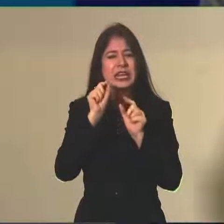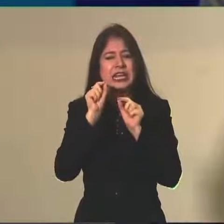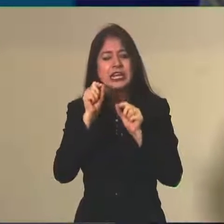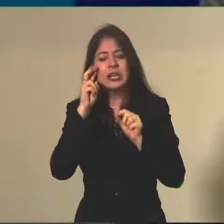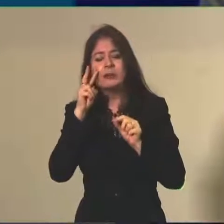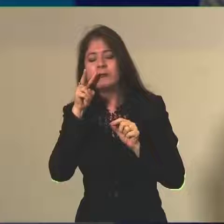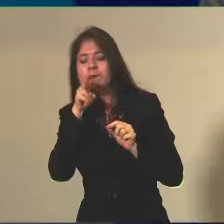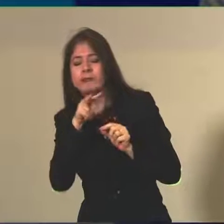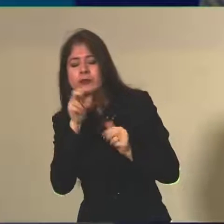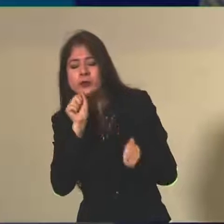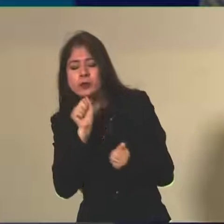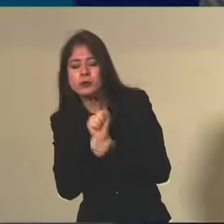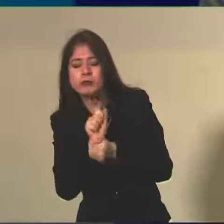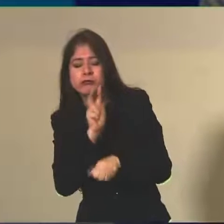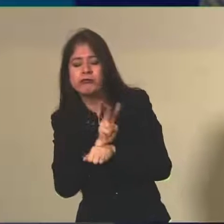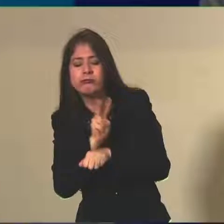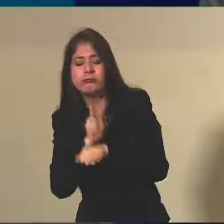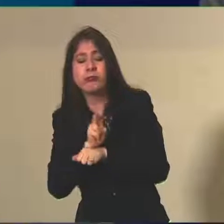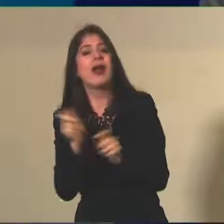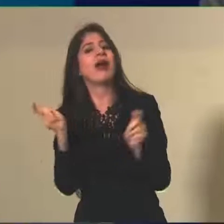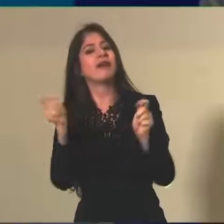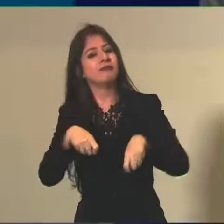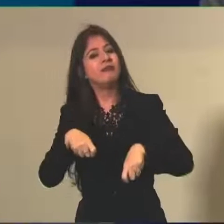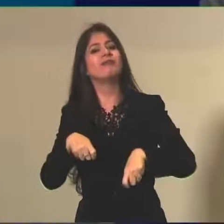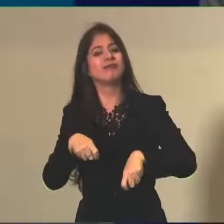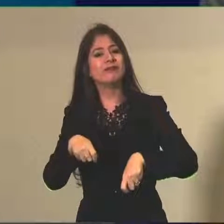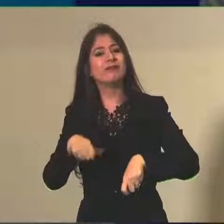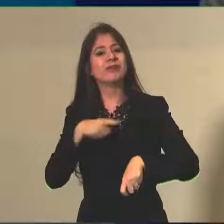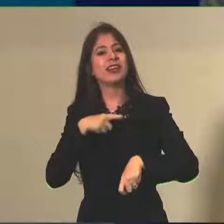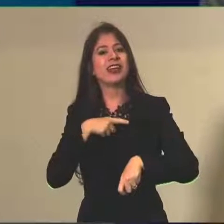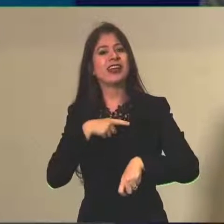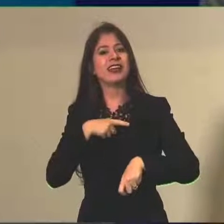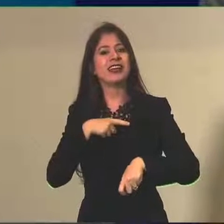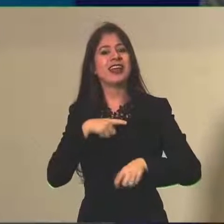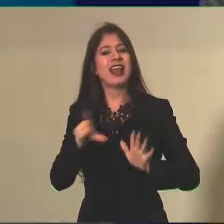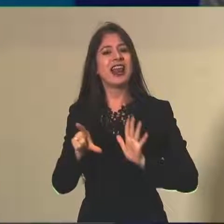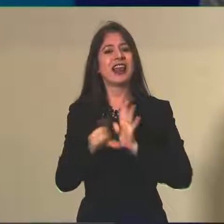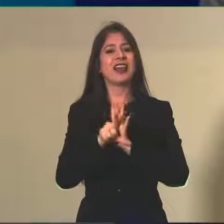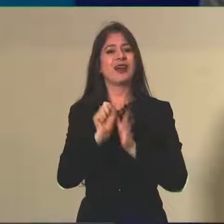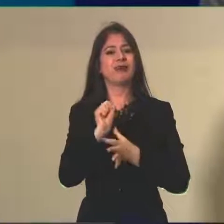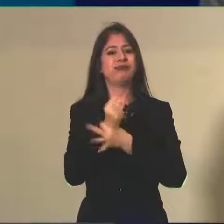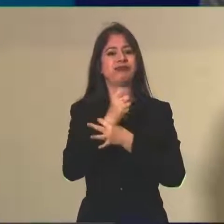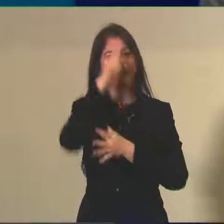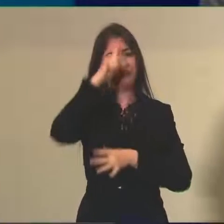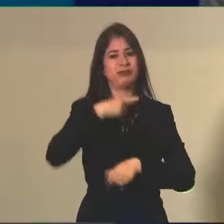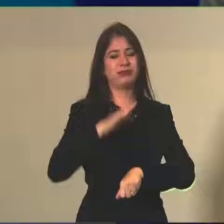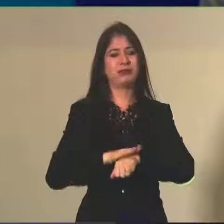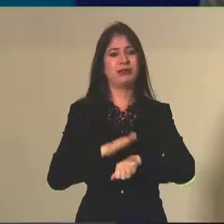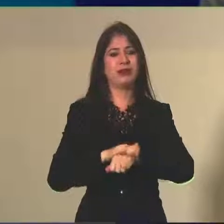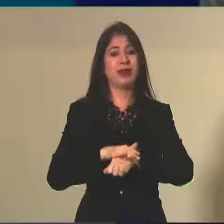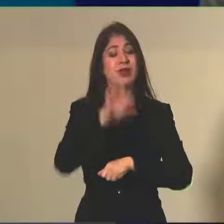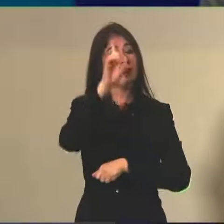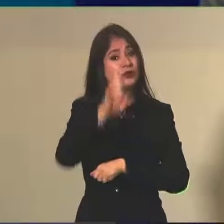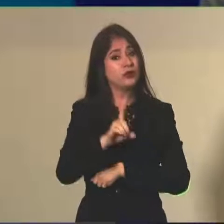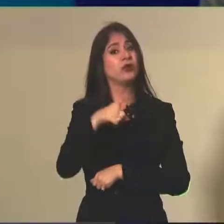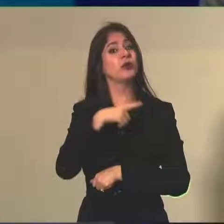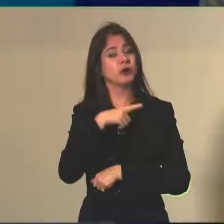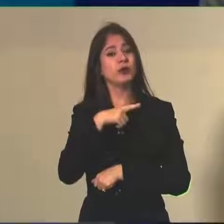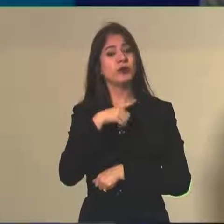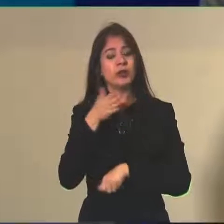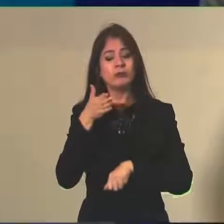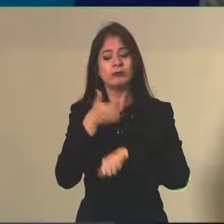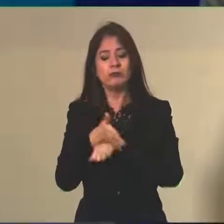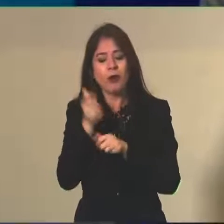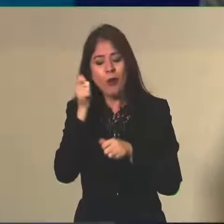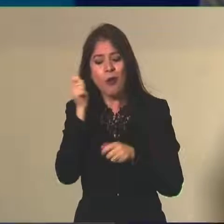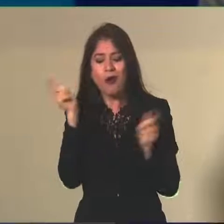prova é quem tem competência legal para que isso seja feito. Então, o diretor da DAEB é uma das pessoas que tem acesso e tem